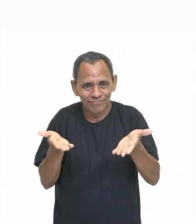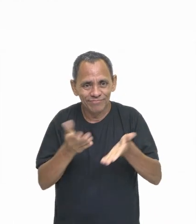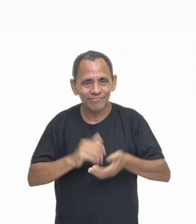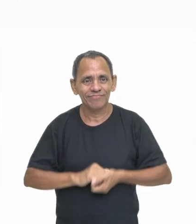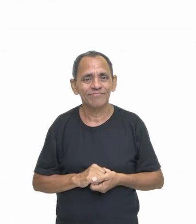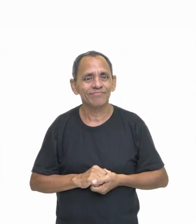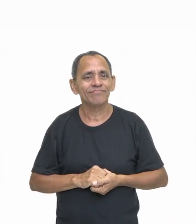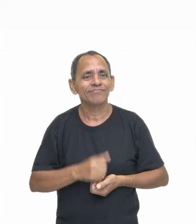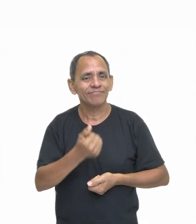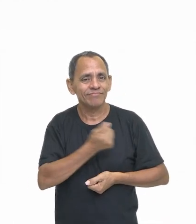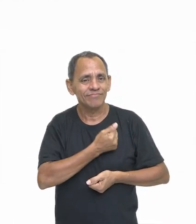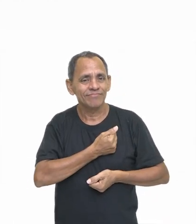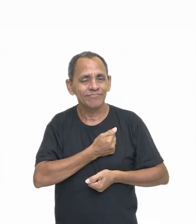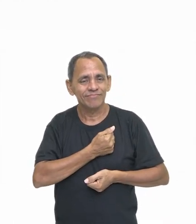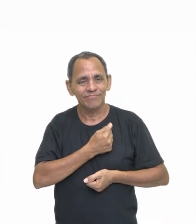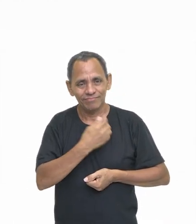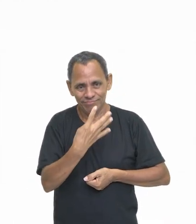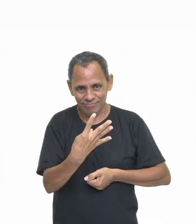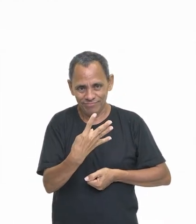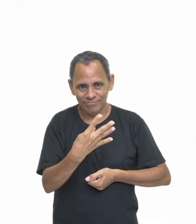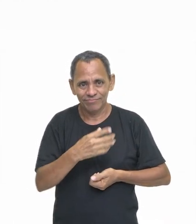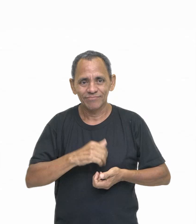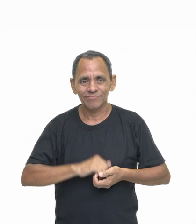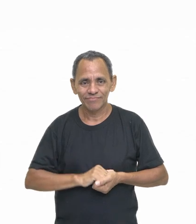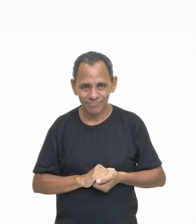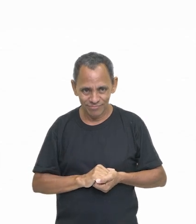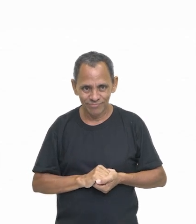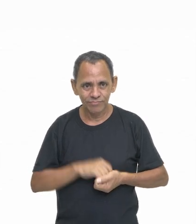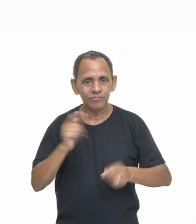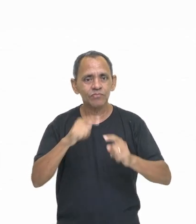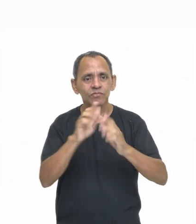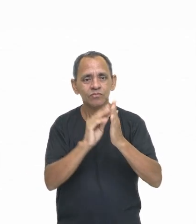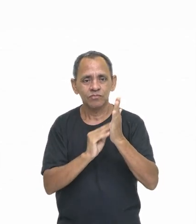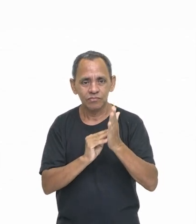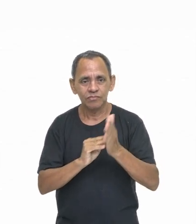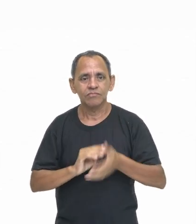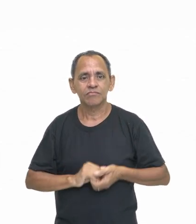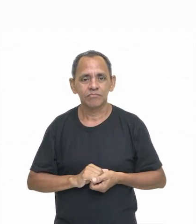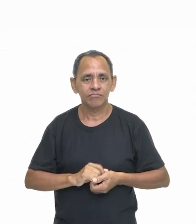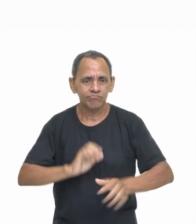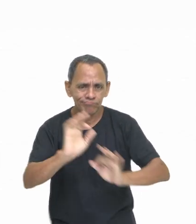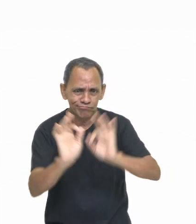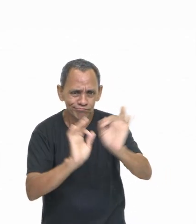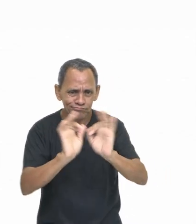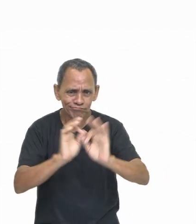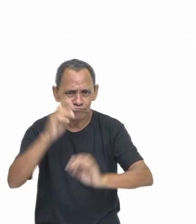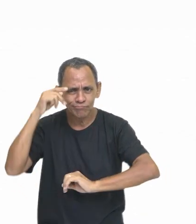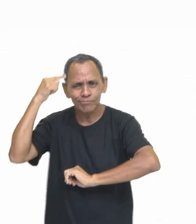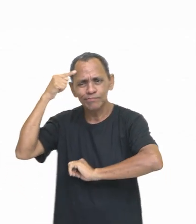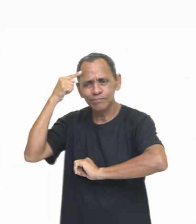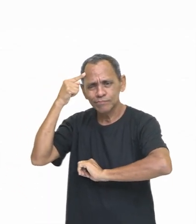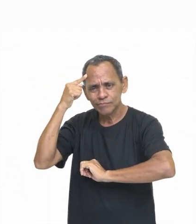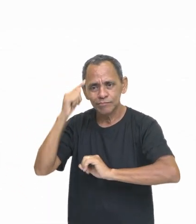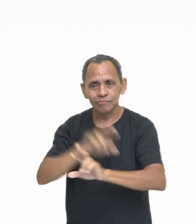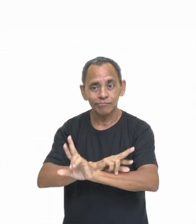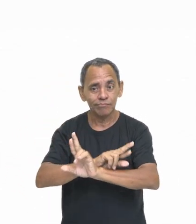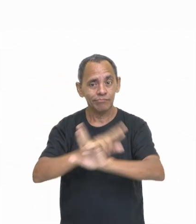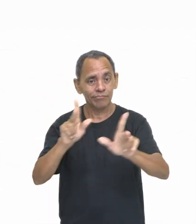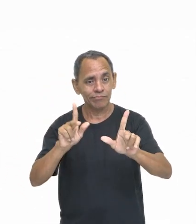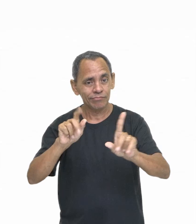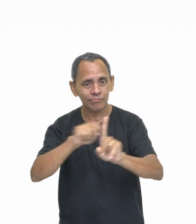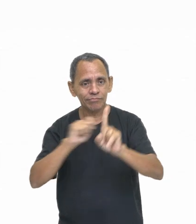hoje? Então, na nossa aula 4, como objeto de conhecimento, nós temos o seguinte. Formação do pensamento nas diferentes